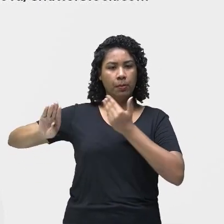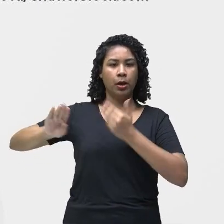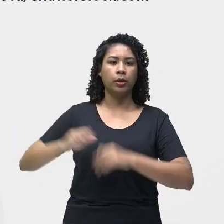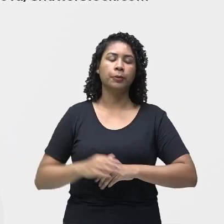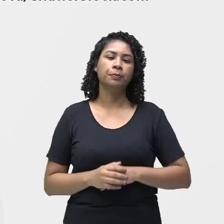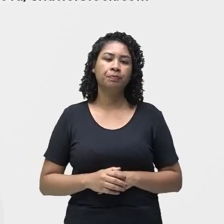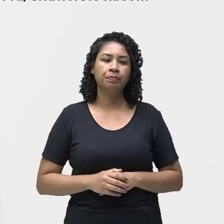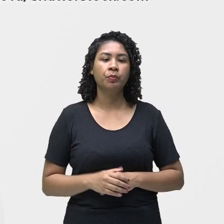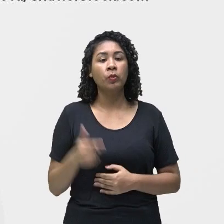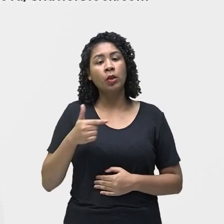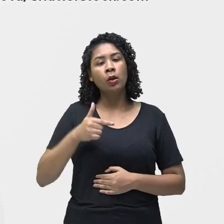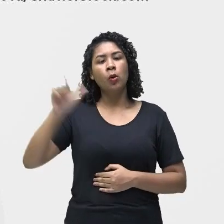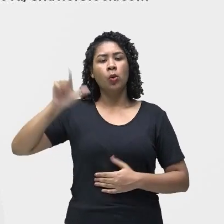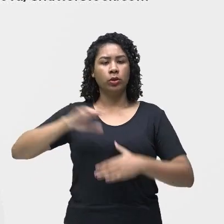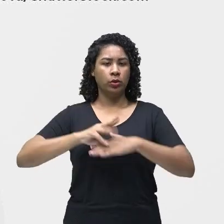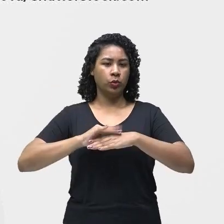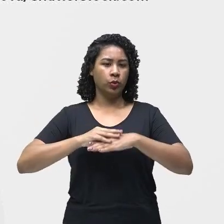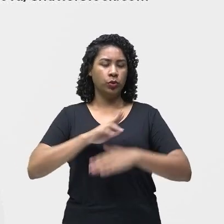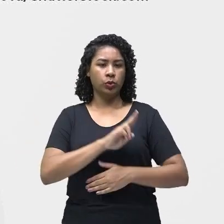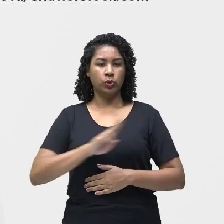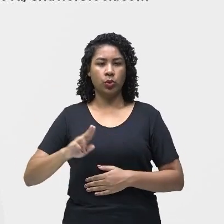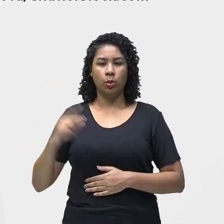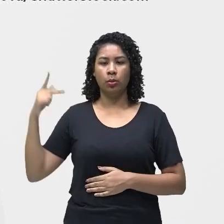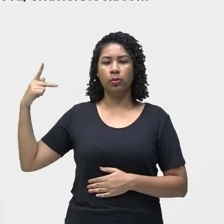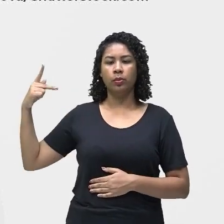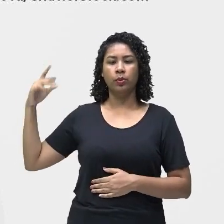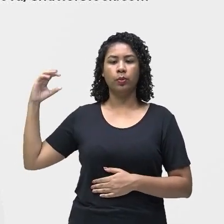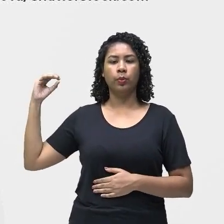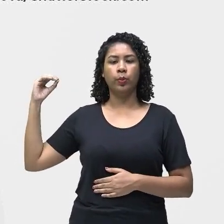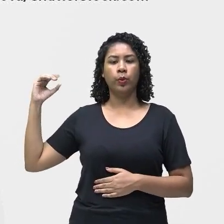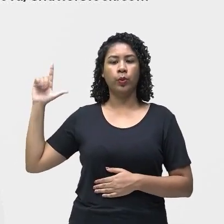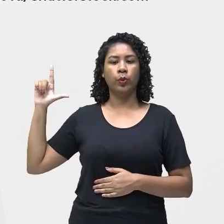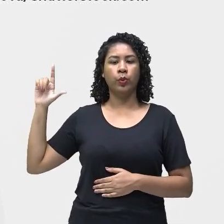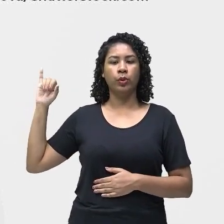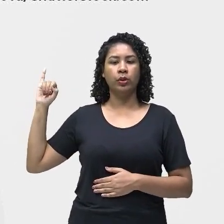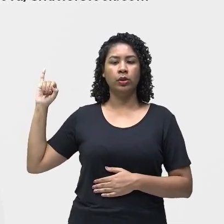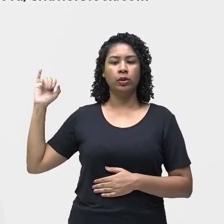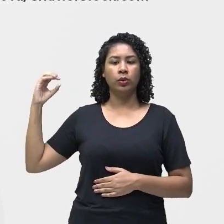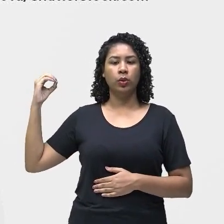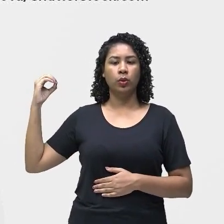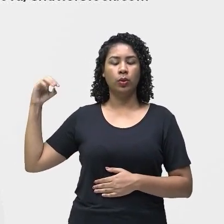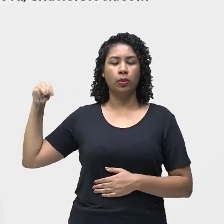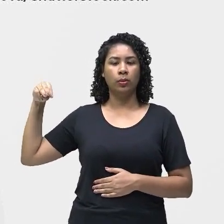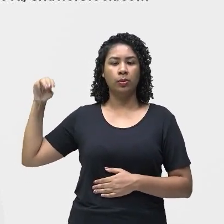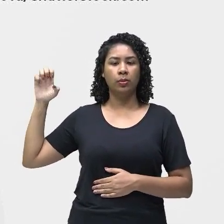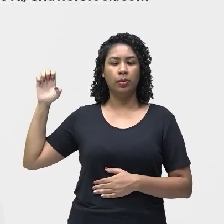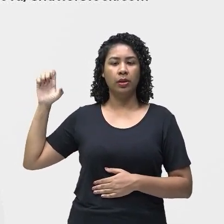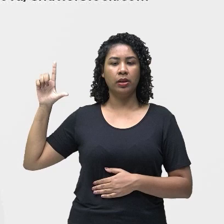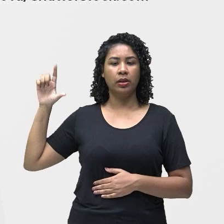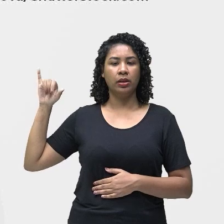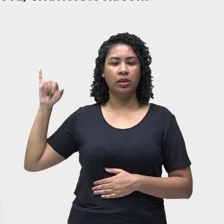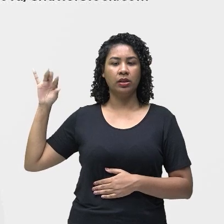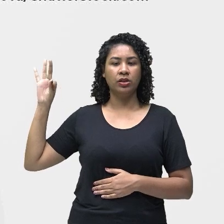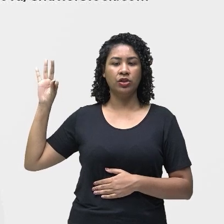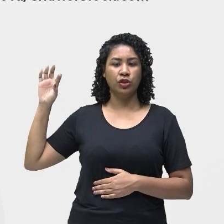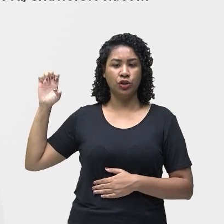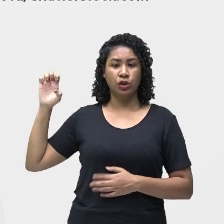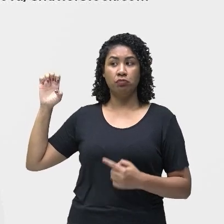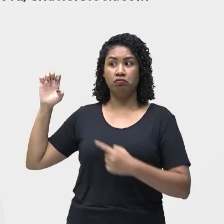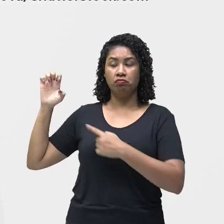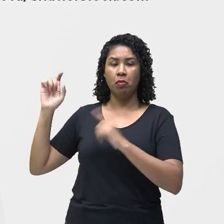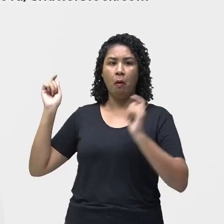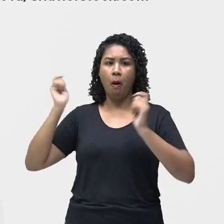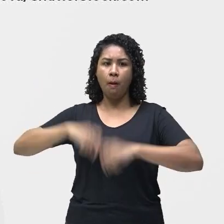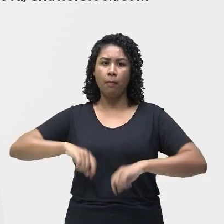poliomelite. Que é uma doença viral, que pode afetar os nervos e levar à paralisia parcial